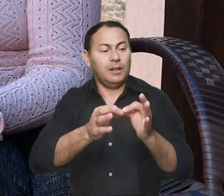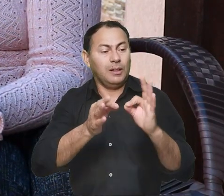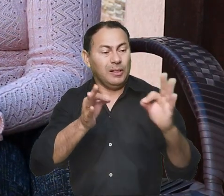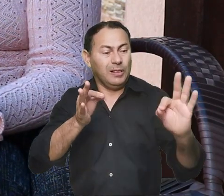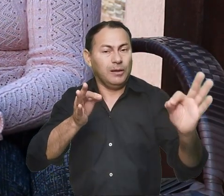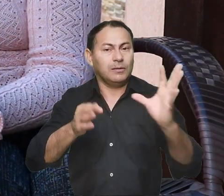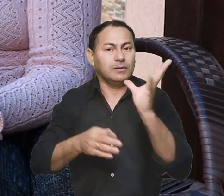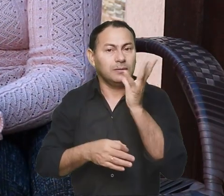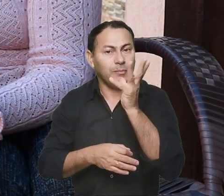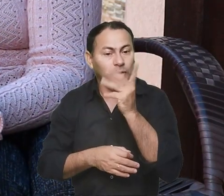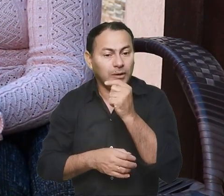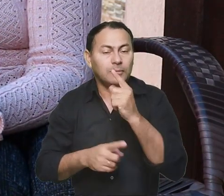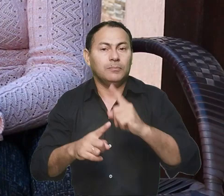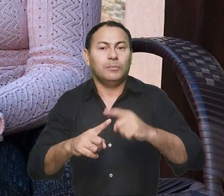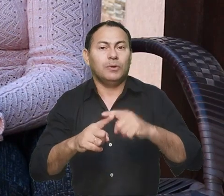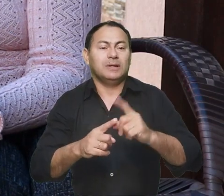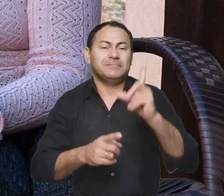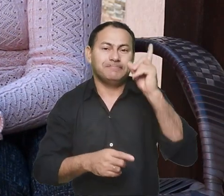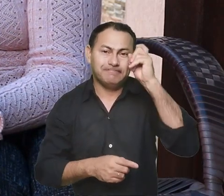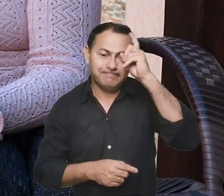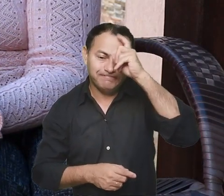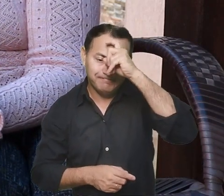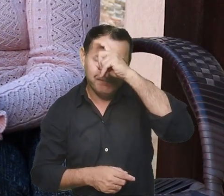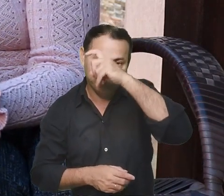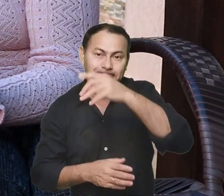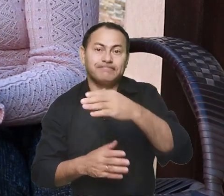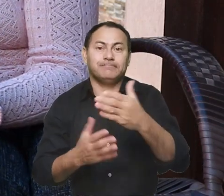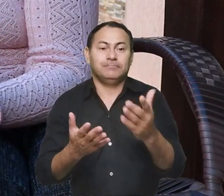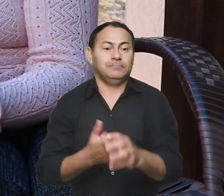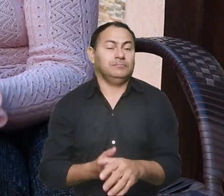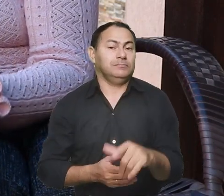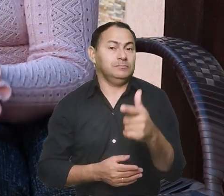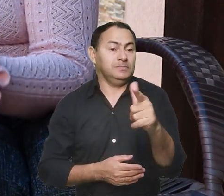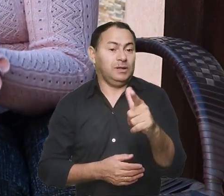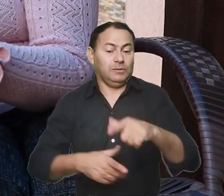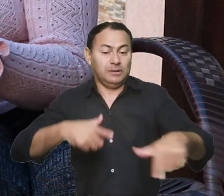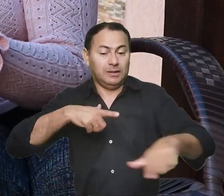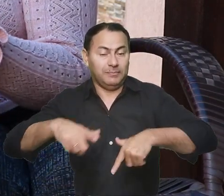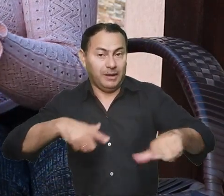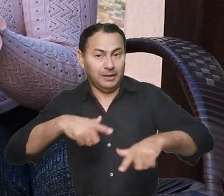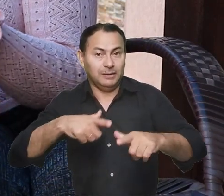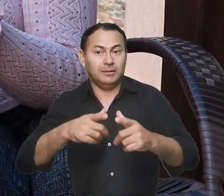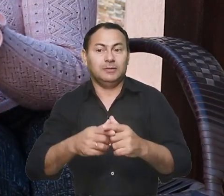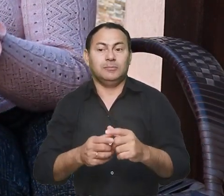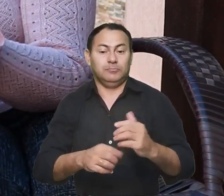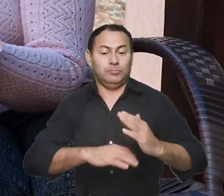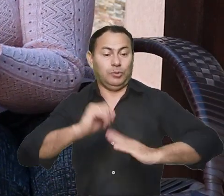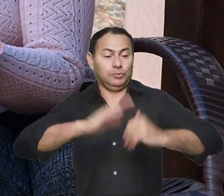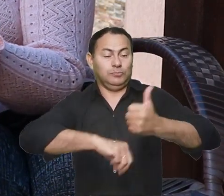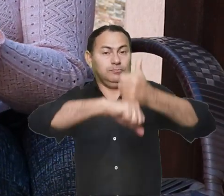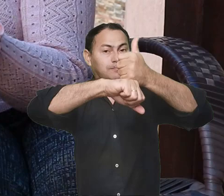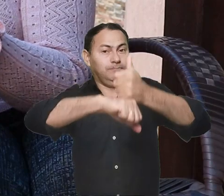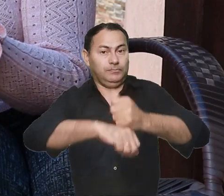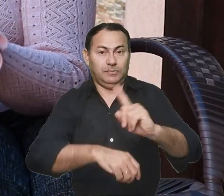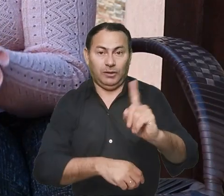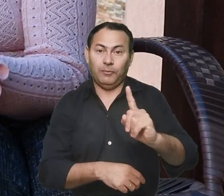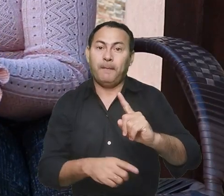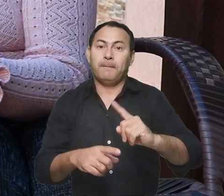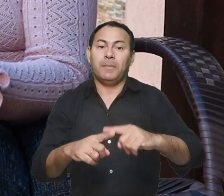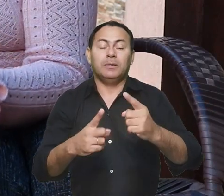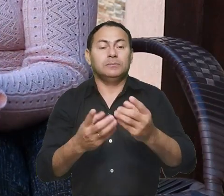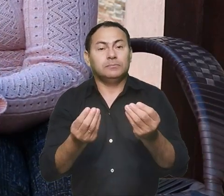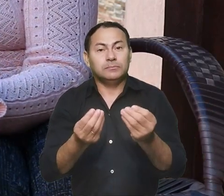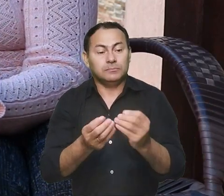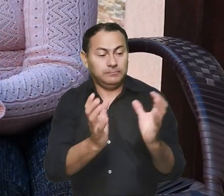muito longo, porque muita dificuldade. Não era um trabalho que a gente era profissional nisso,